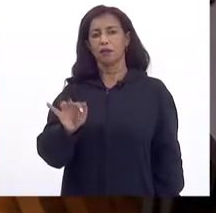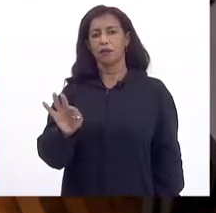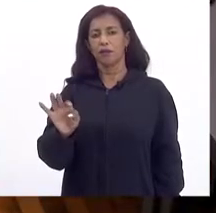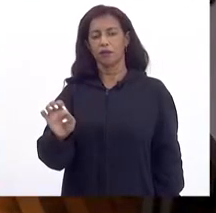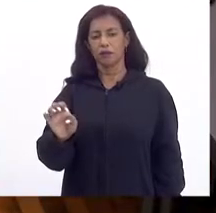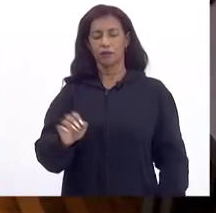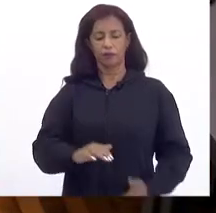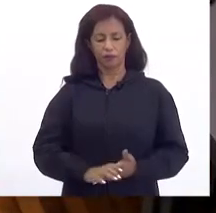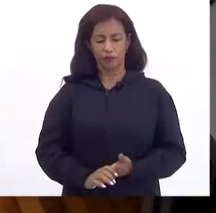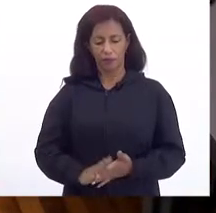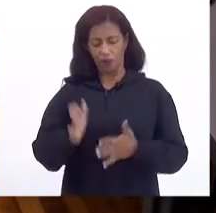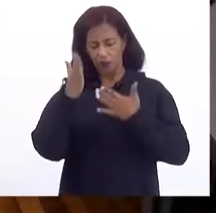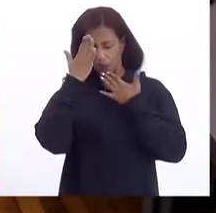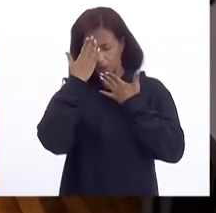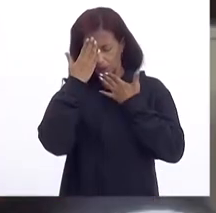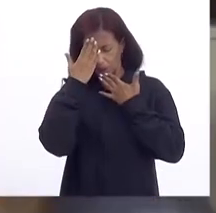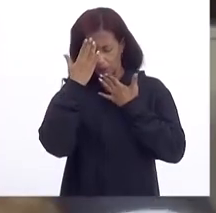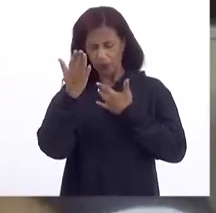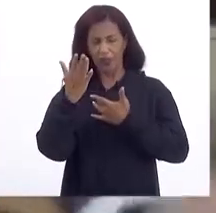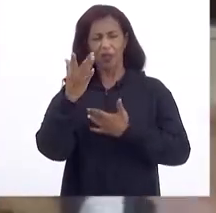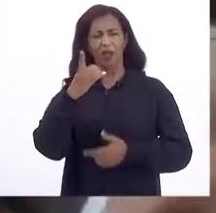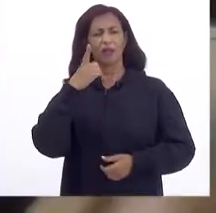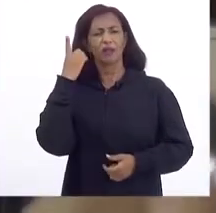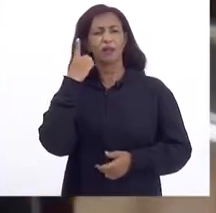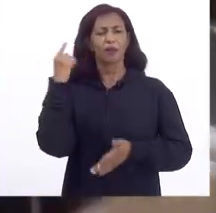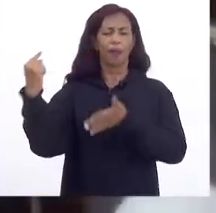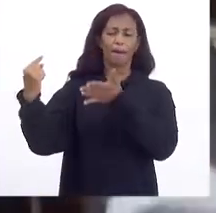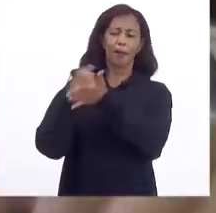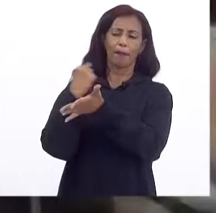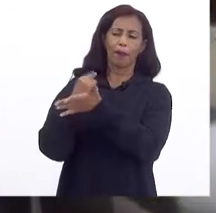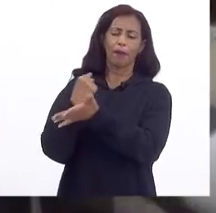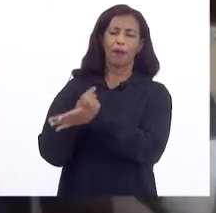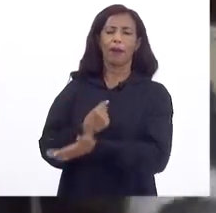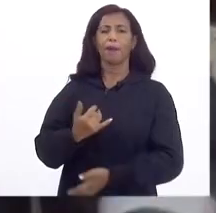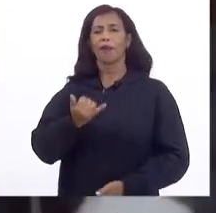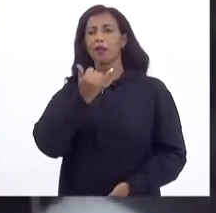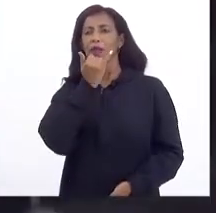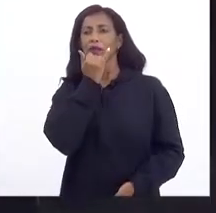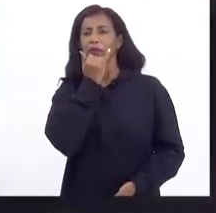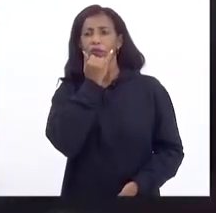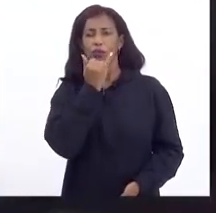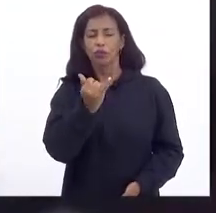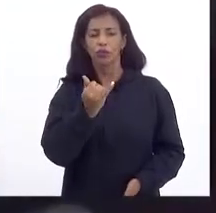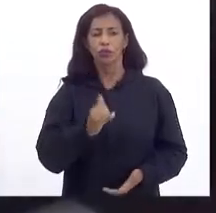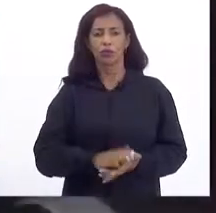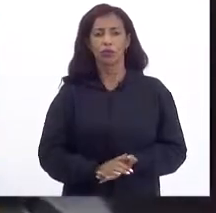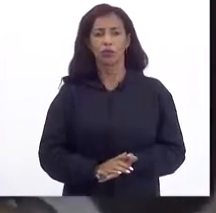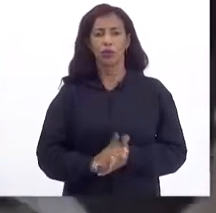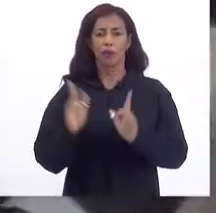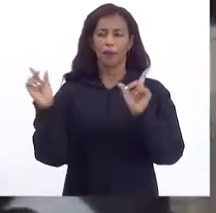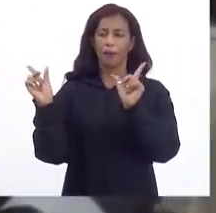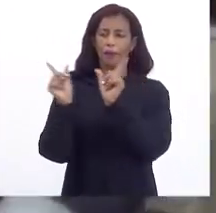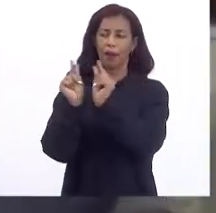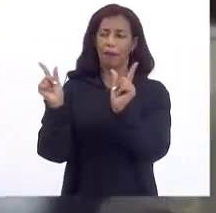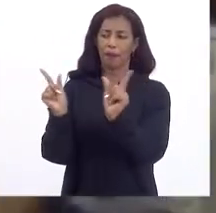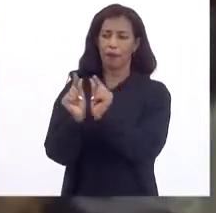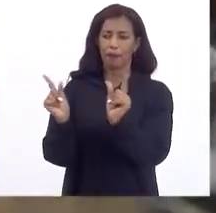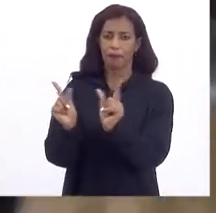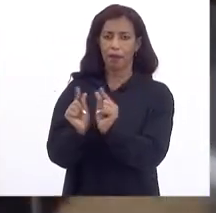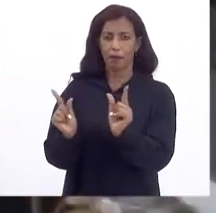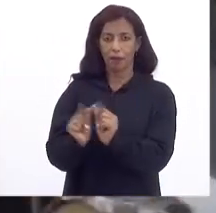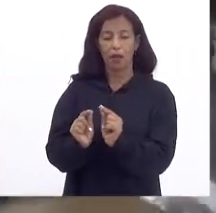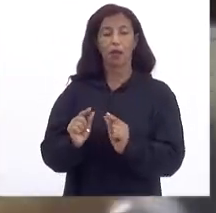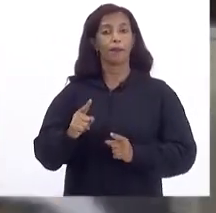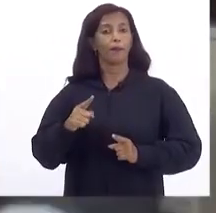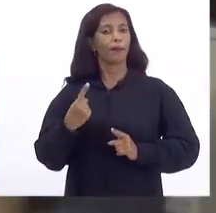Obrigado Deputado Pelas perguntas Peço desculpas Pelas Pelas Apreviações É